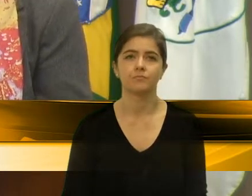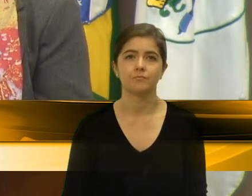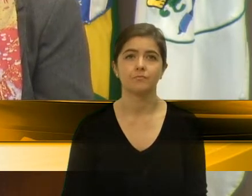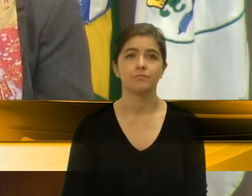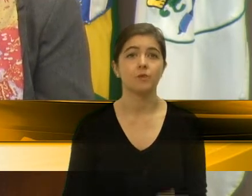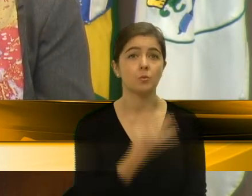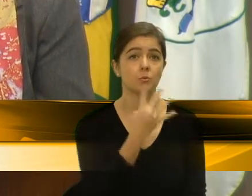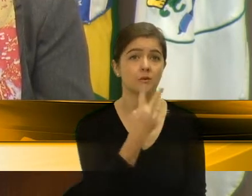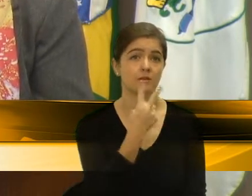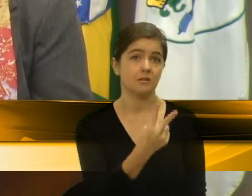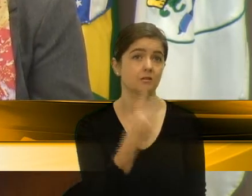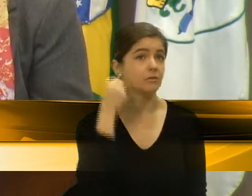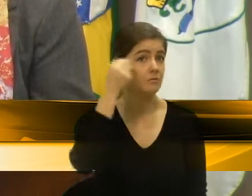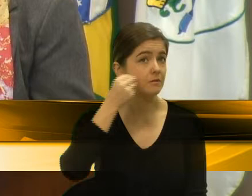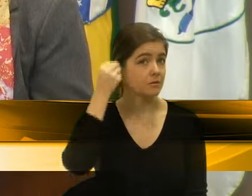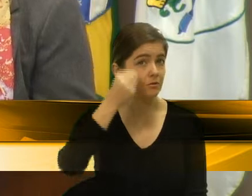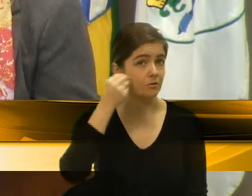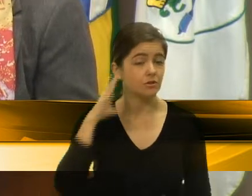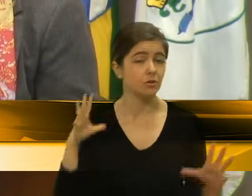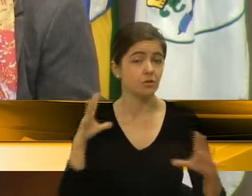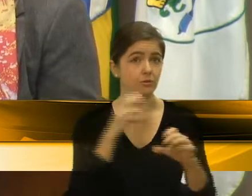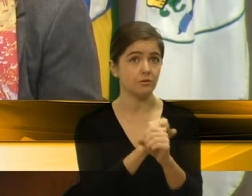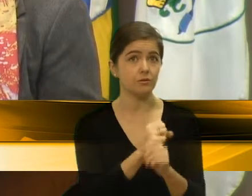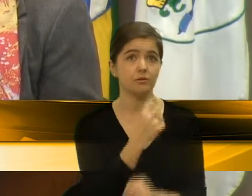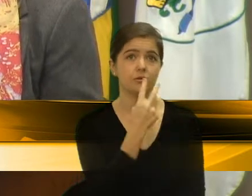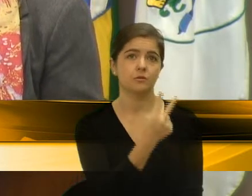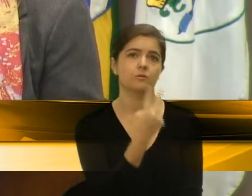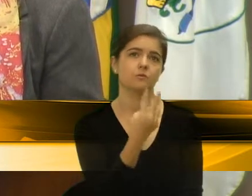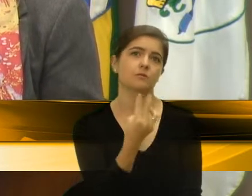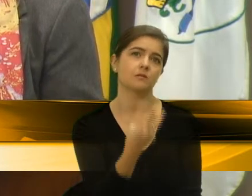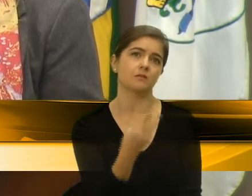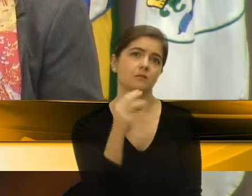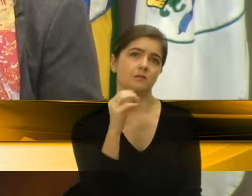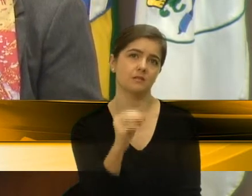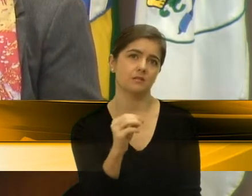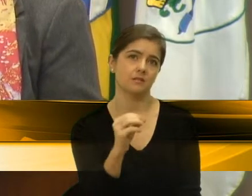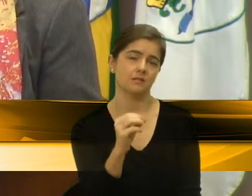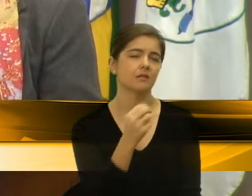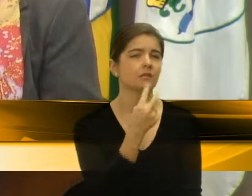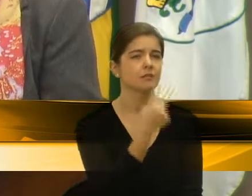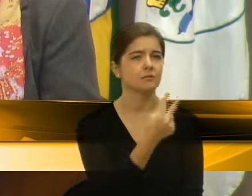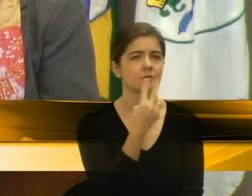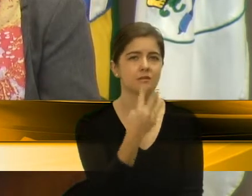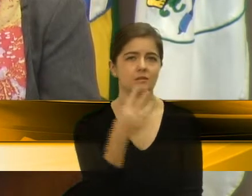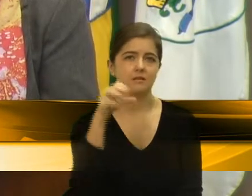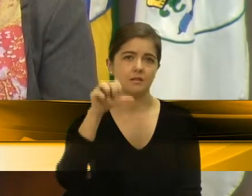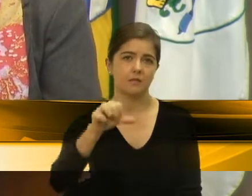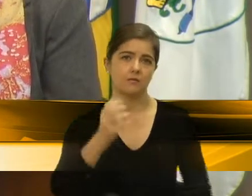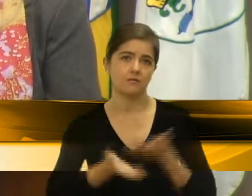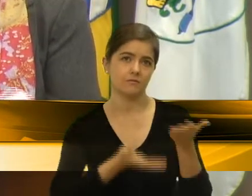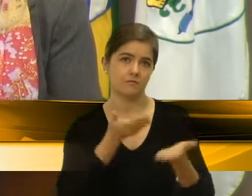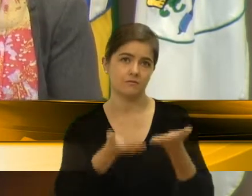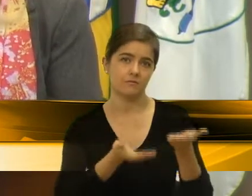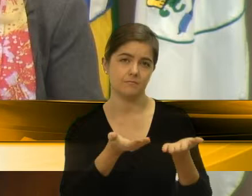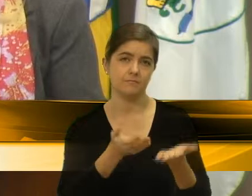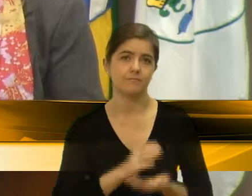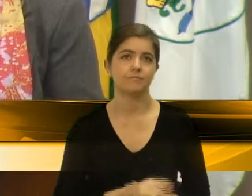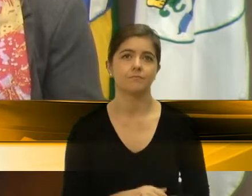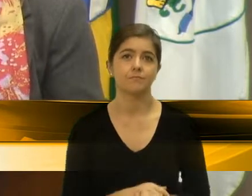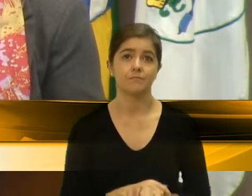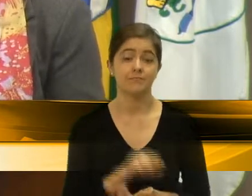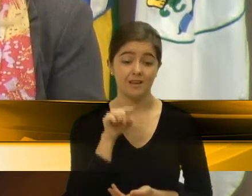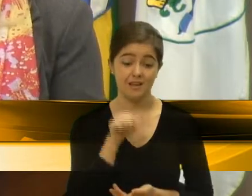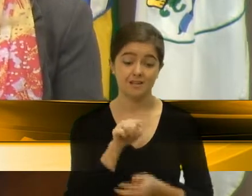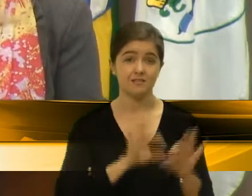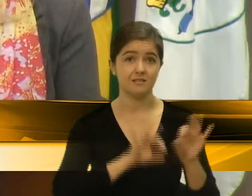42 atendimentos, totalizando 239 atendimentos. Ou seja, isso é o que é um projeto